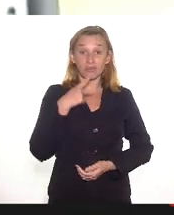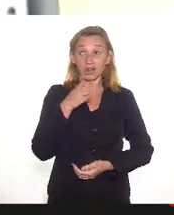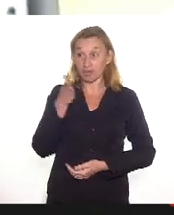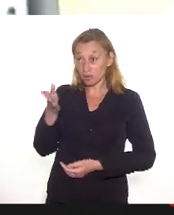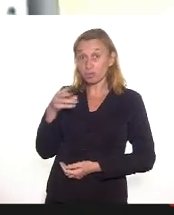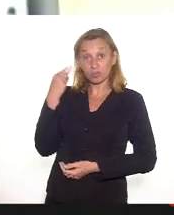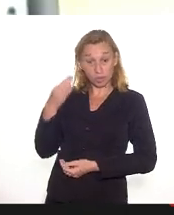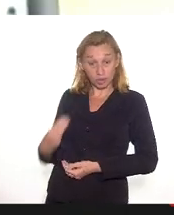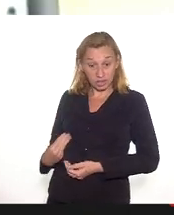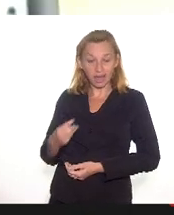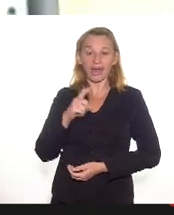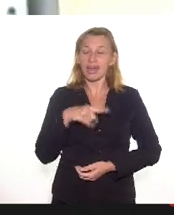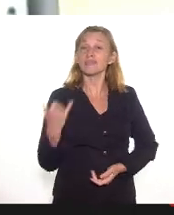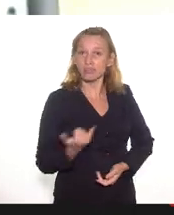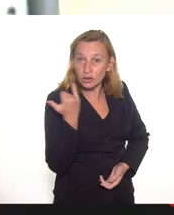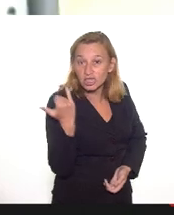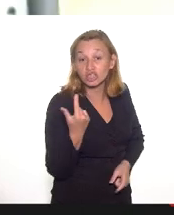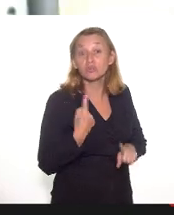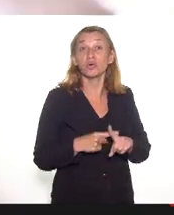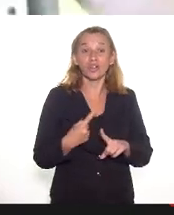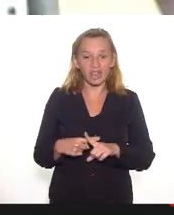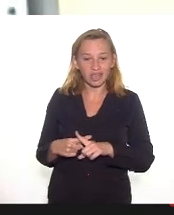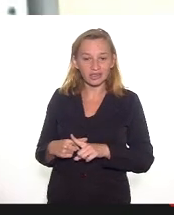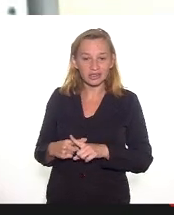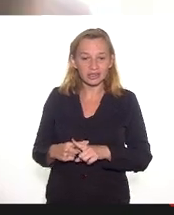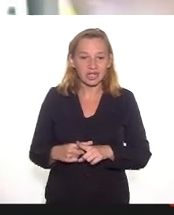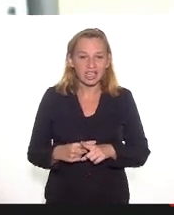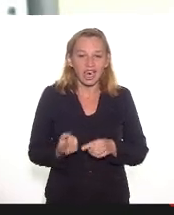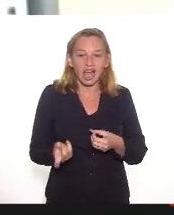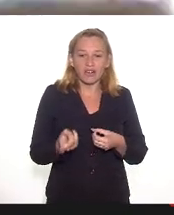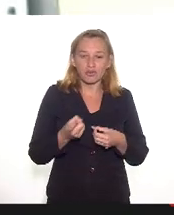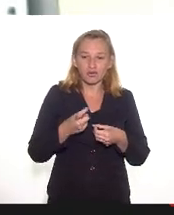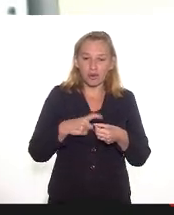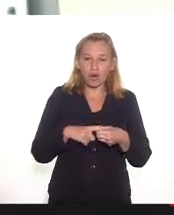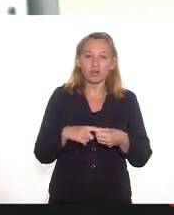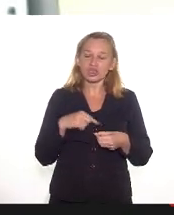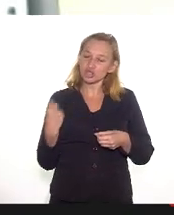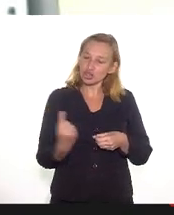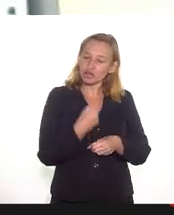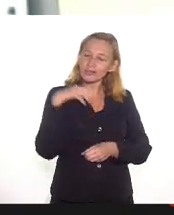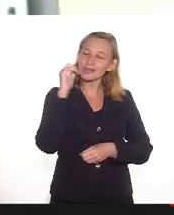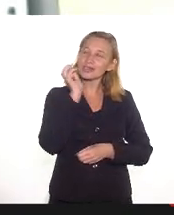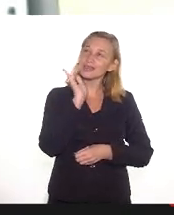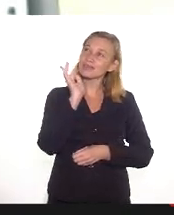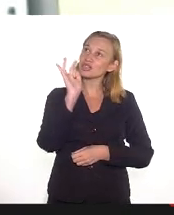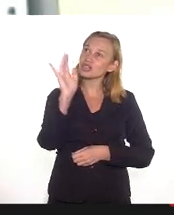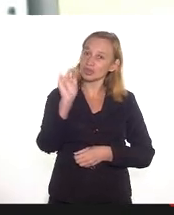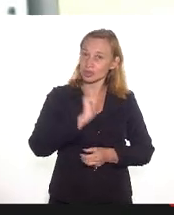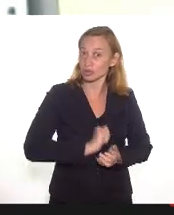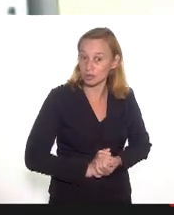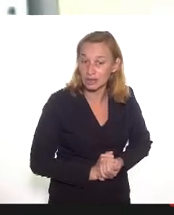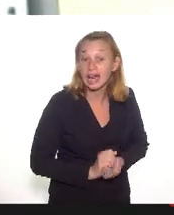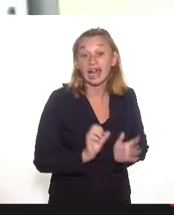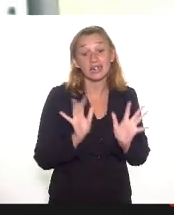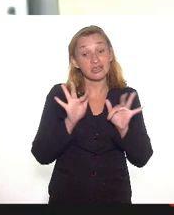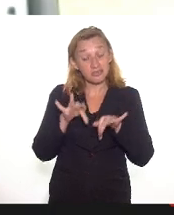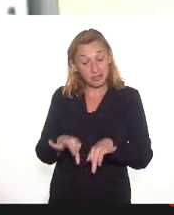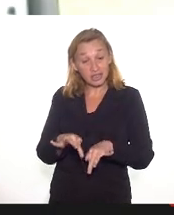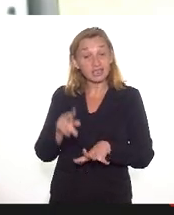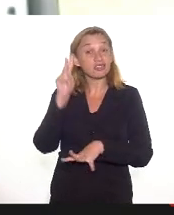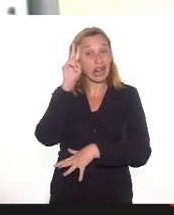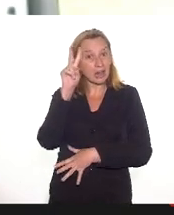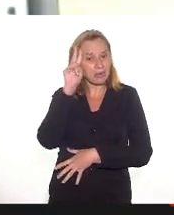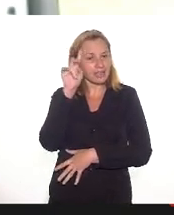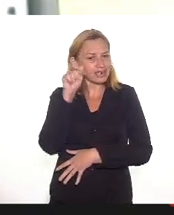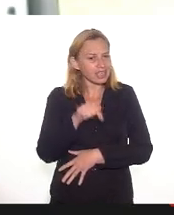falou, Mônica, é importantíssimo, porque é a retomada das nossas imaginações. E aí sim, eu finalizo lembrando aqui